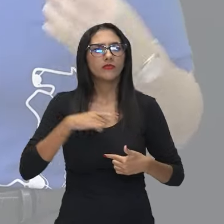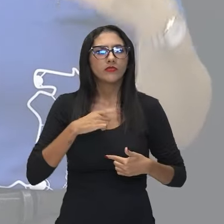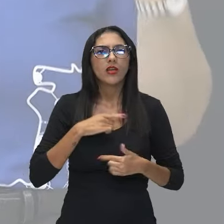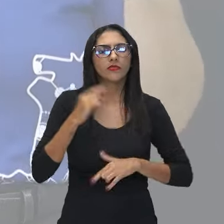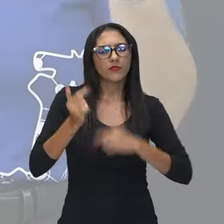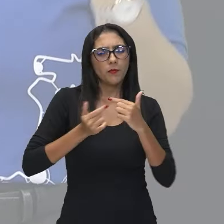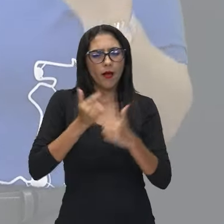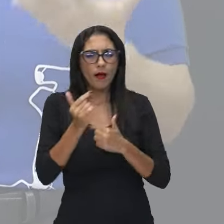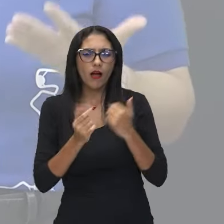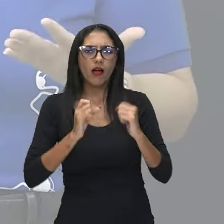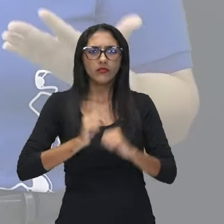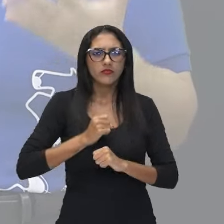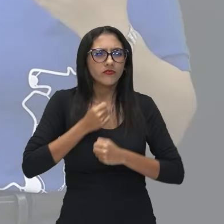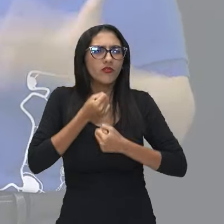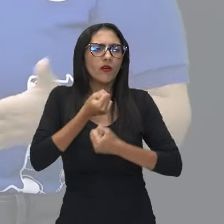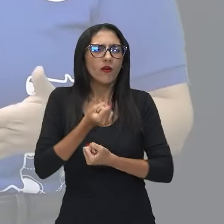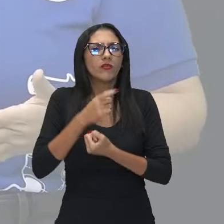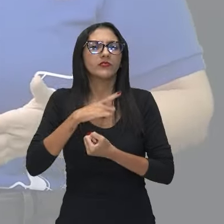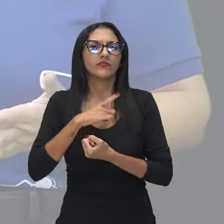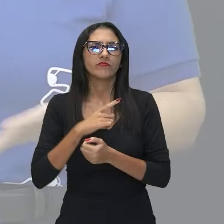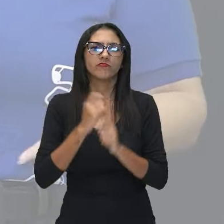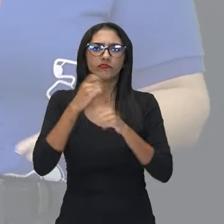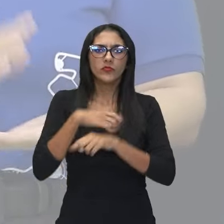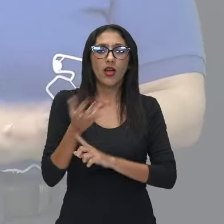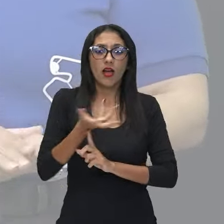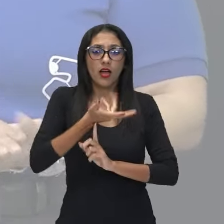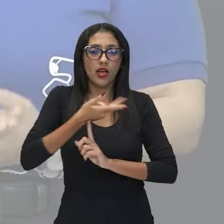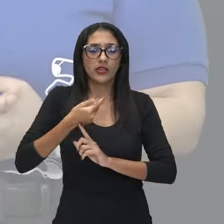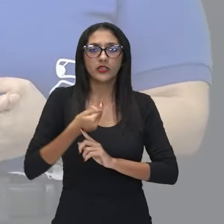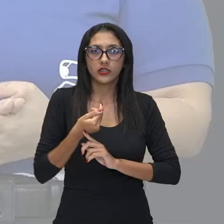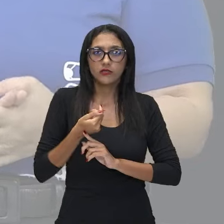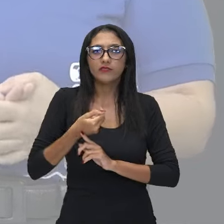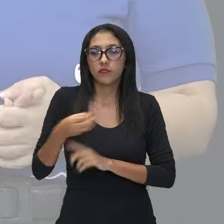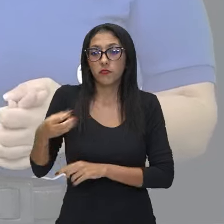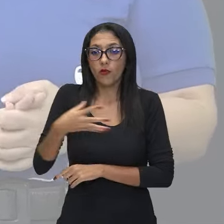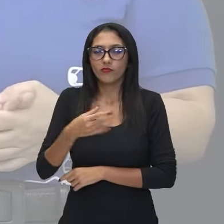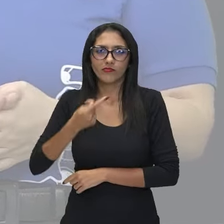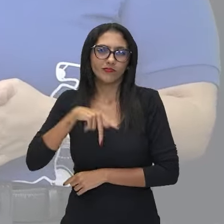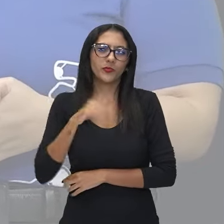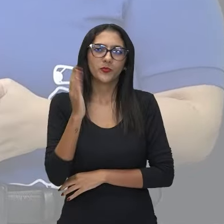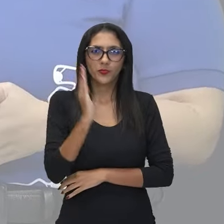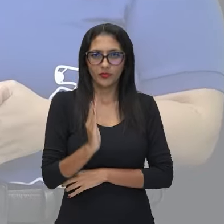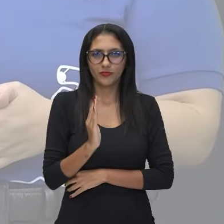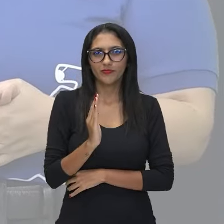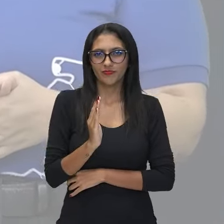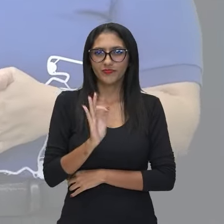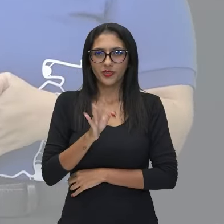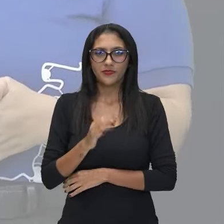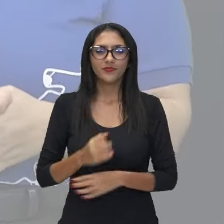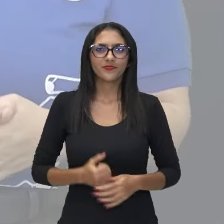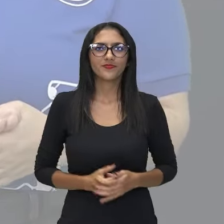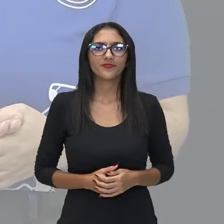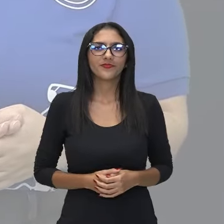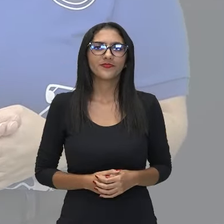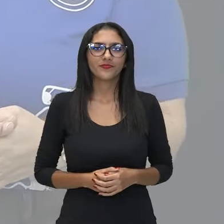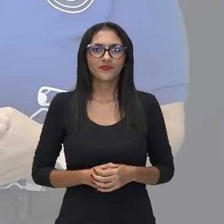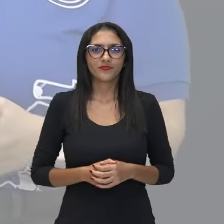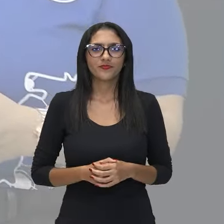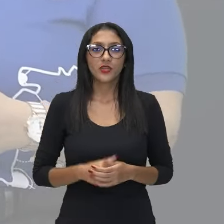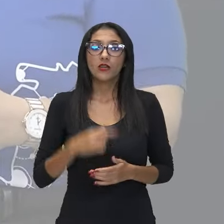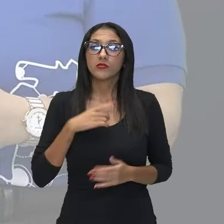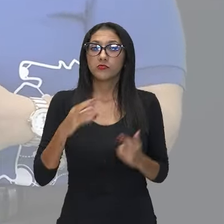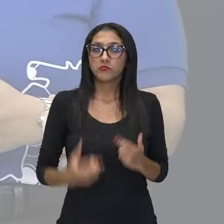para implantar a arte moderna aqui no nosso país, correto? Com um papel decisivo na